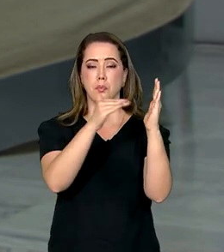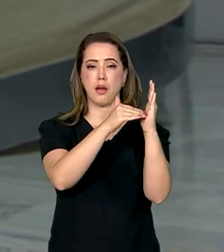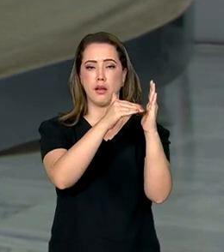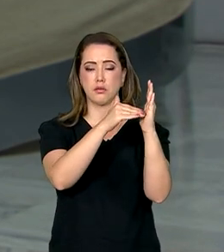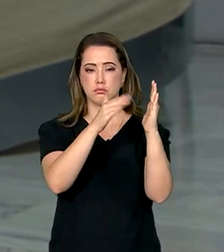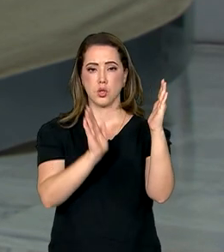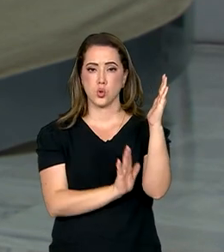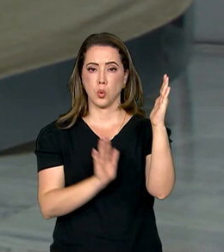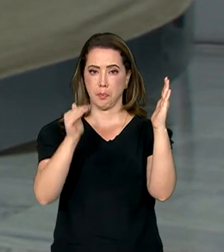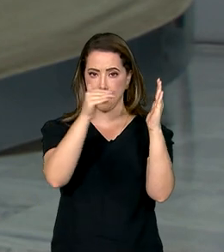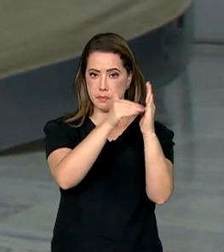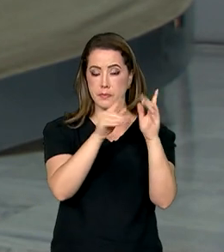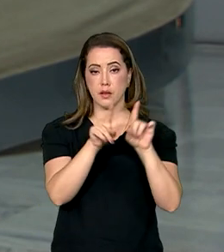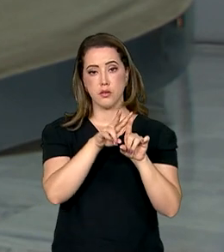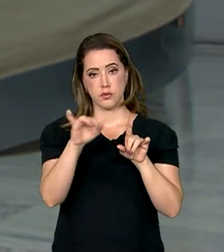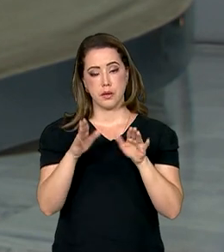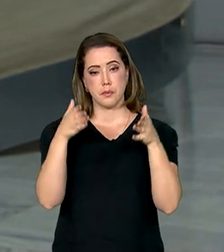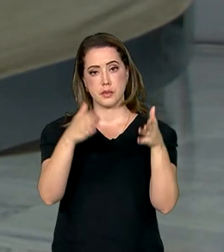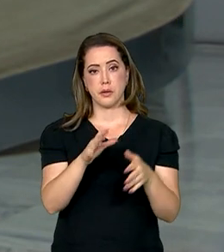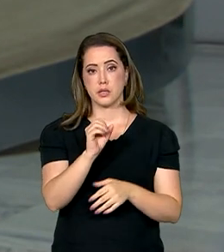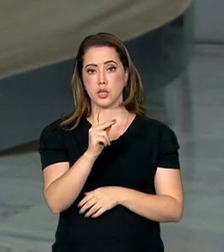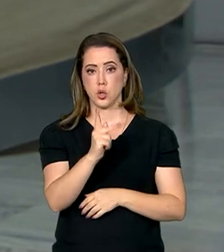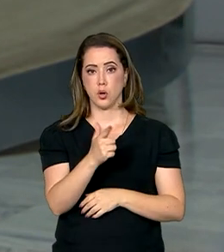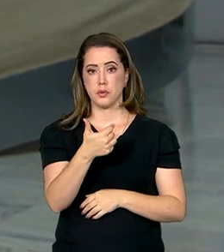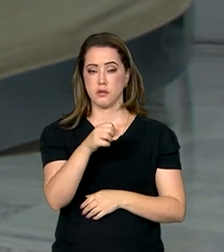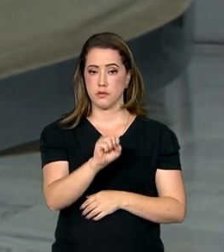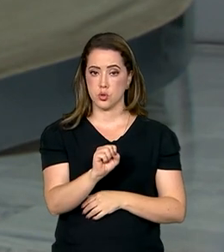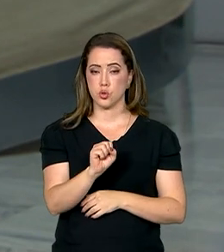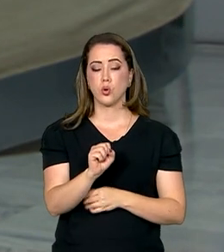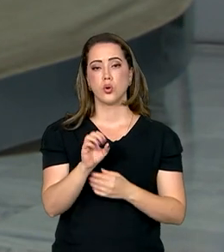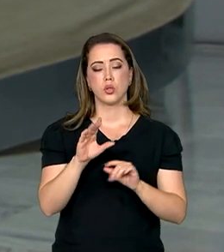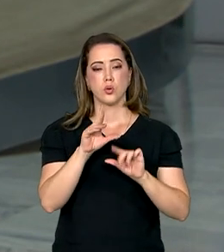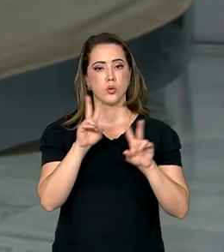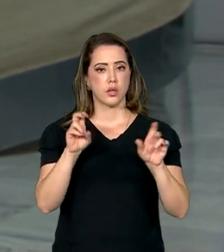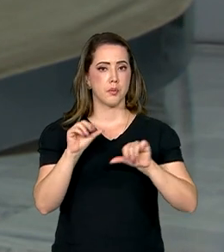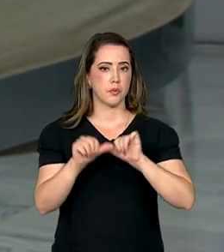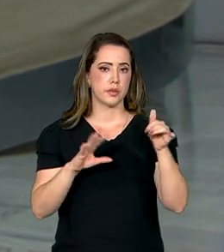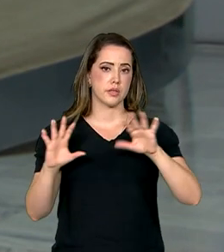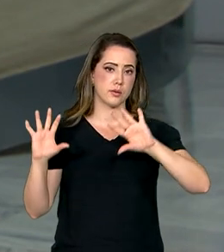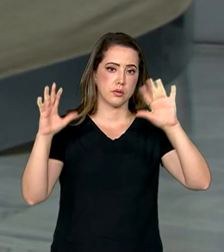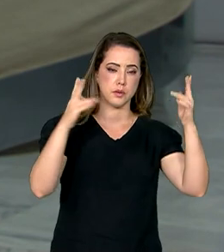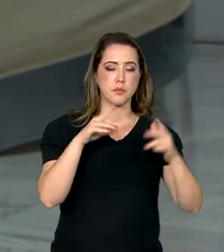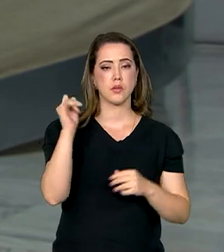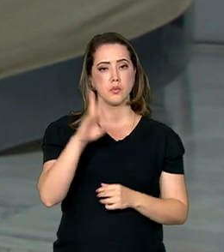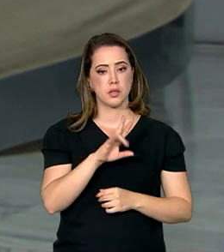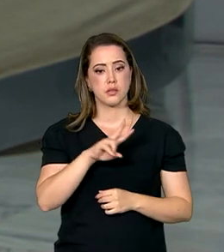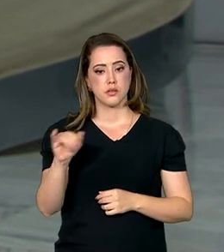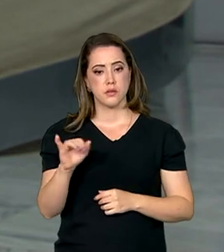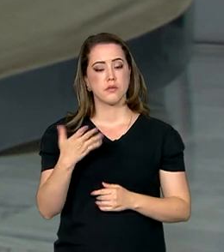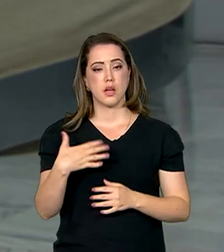participará da COP28, a Conferência das Nações Unidas sobre Mudança do Clima. O Brasil deve ser